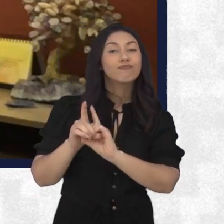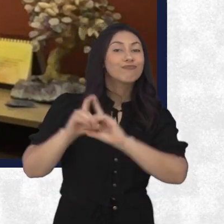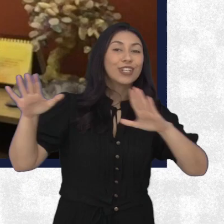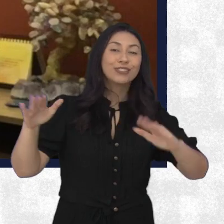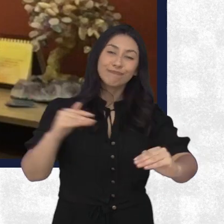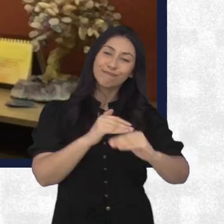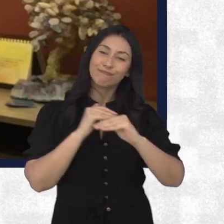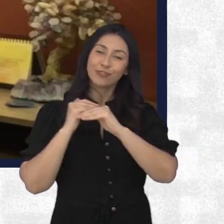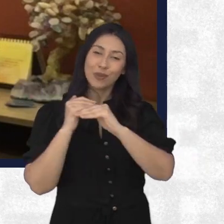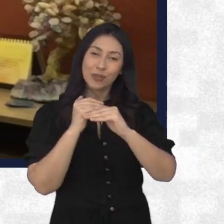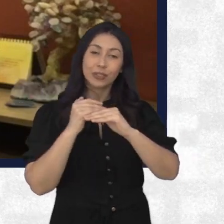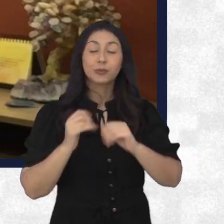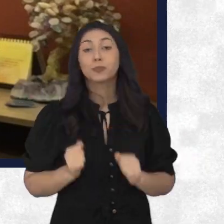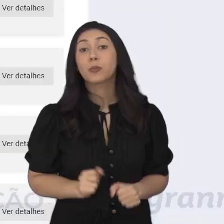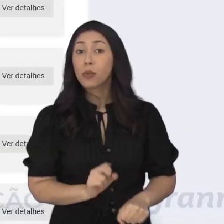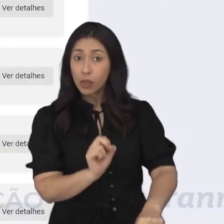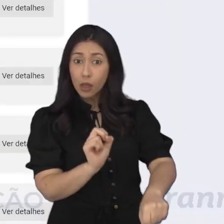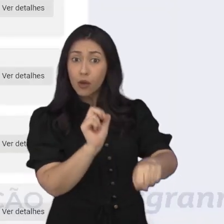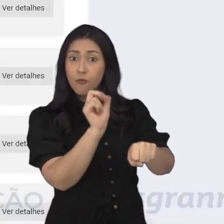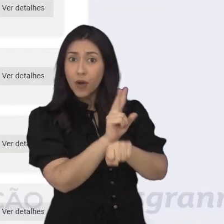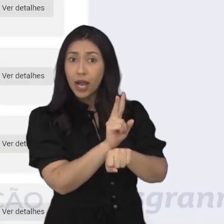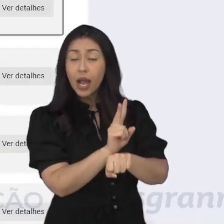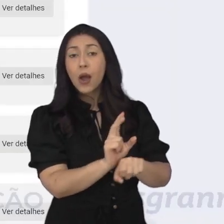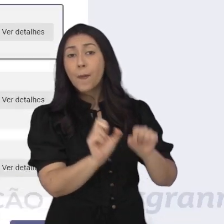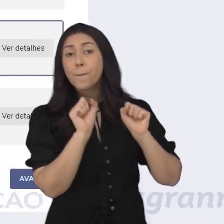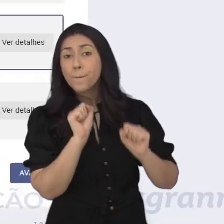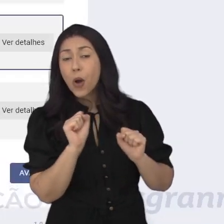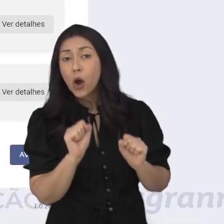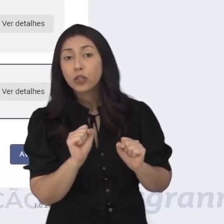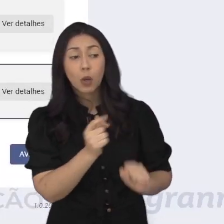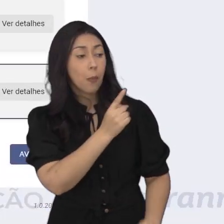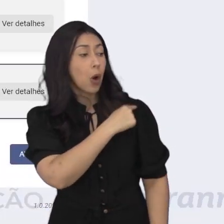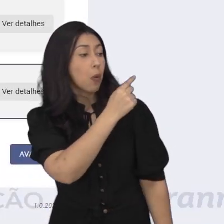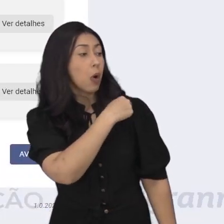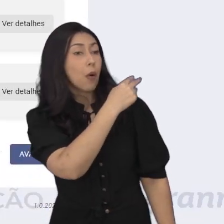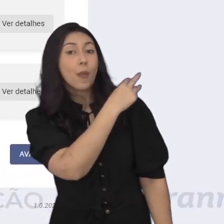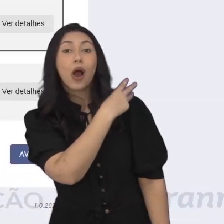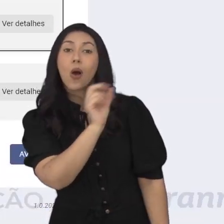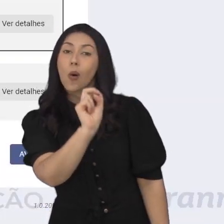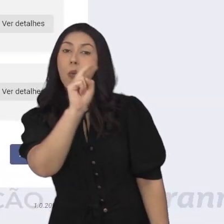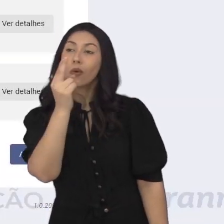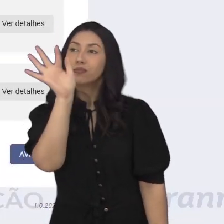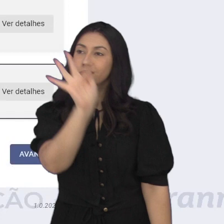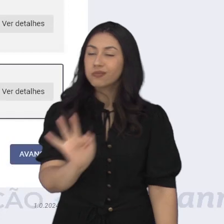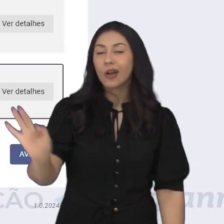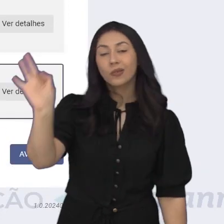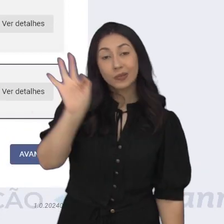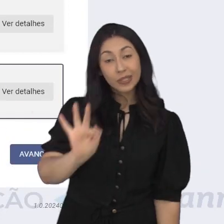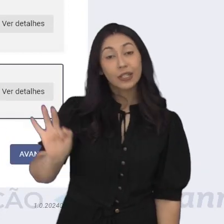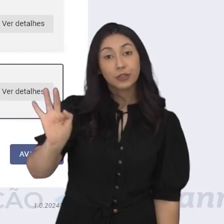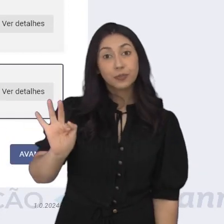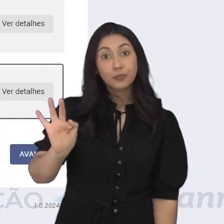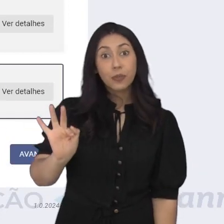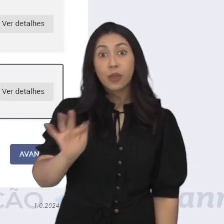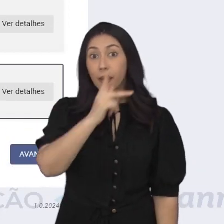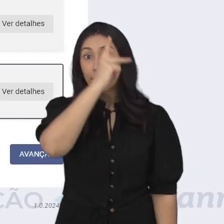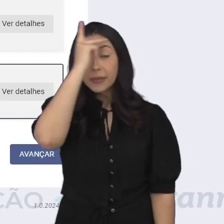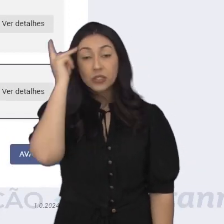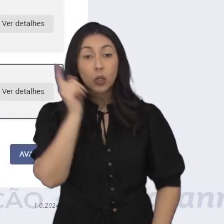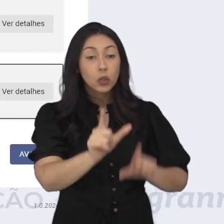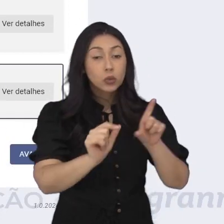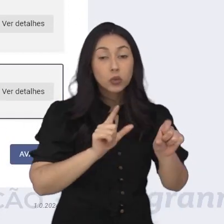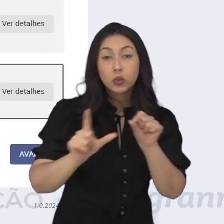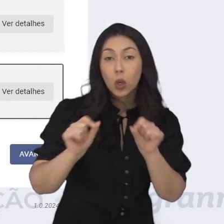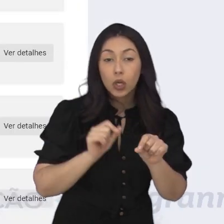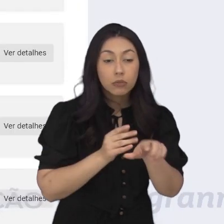permite condições iguais para as pessoas. As vagas são tanto para ensino médio quanto nível superior. O candidato escolhe